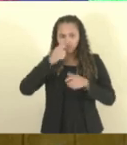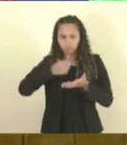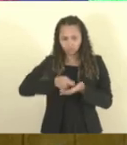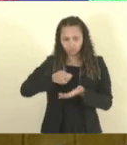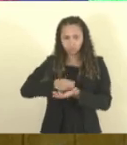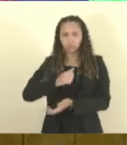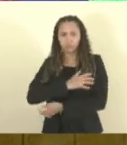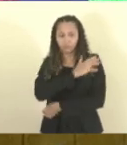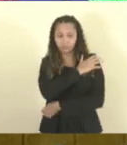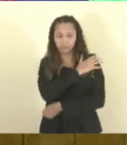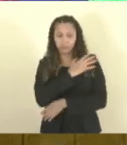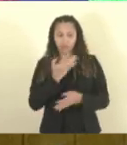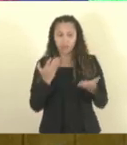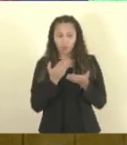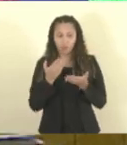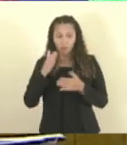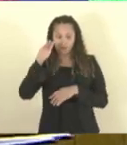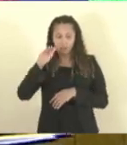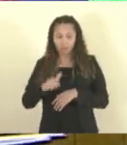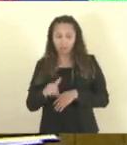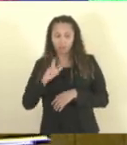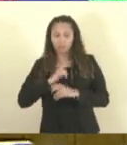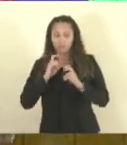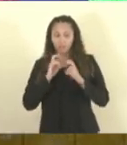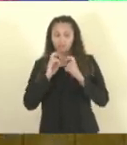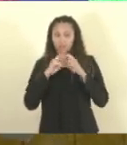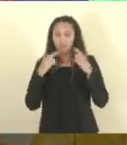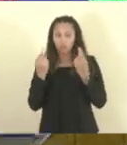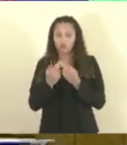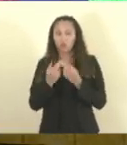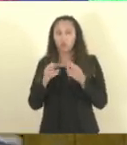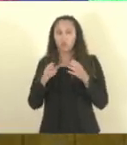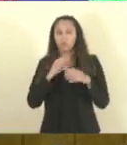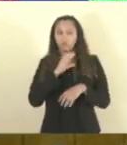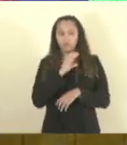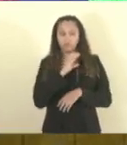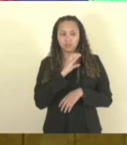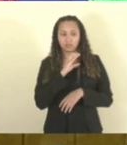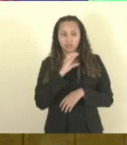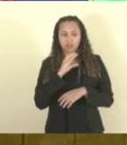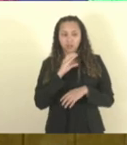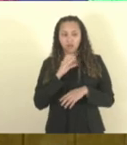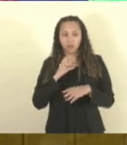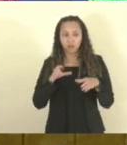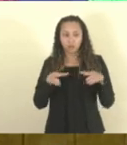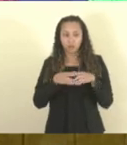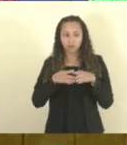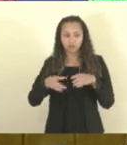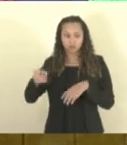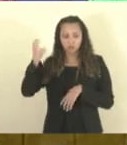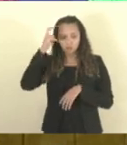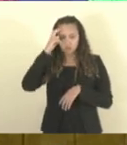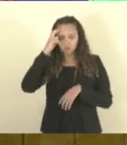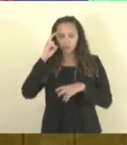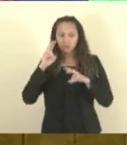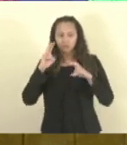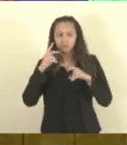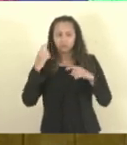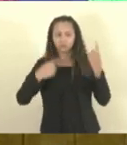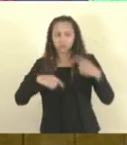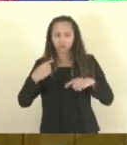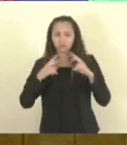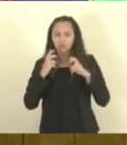Agora, no início da tarde, houve reunião extraordinária da Comissão de Cultura, que discutiu sobre a doação de livros às